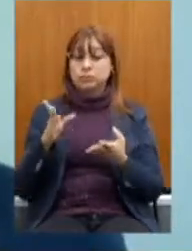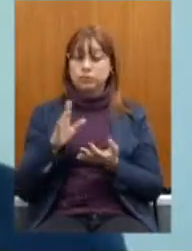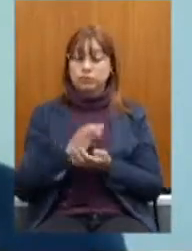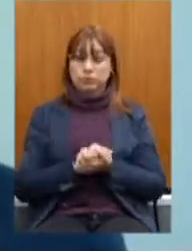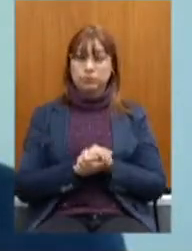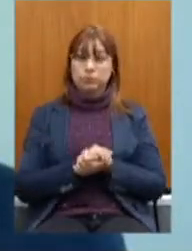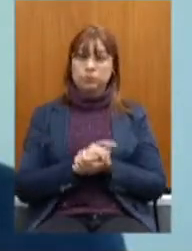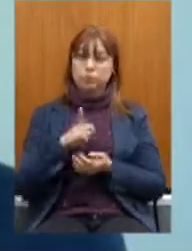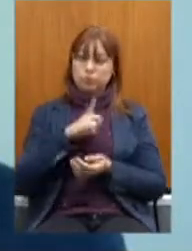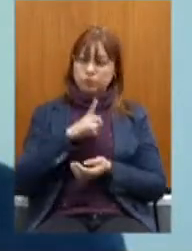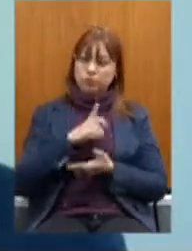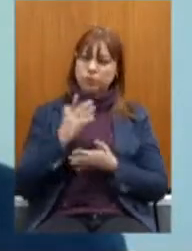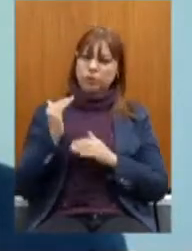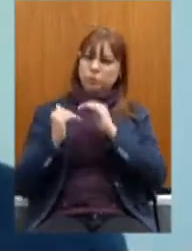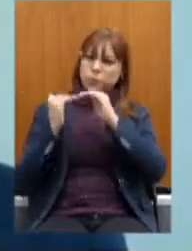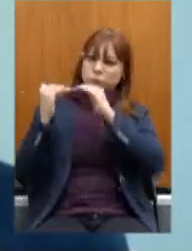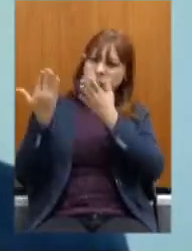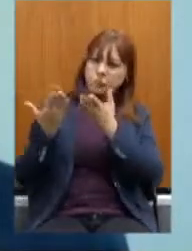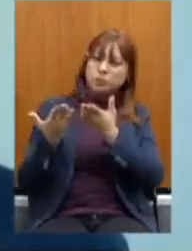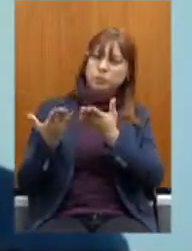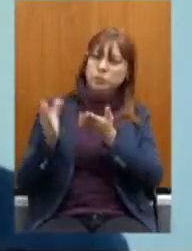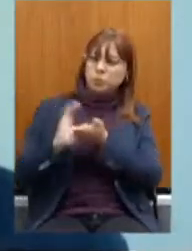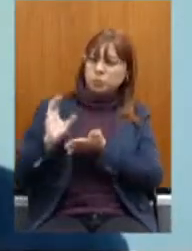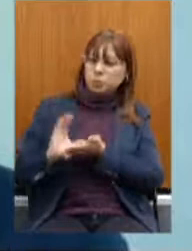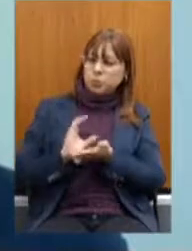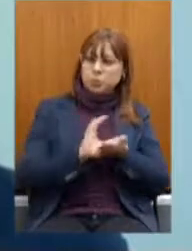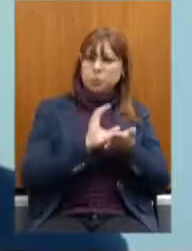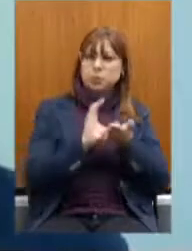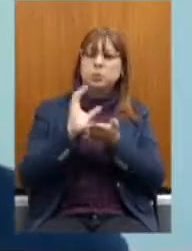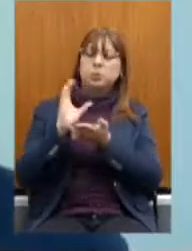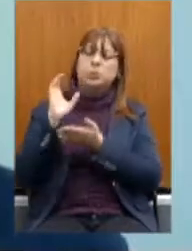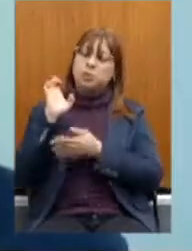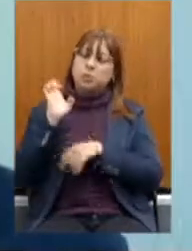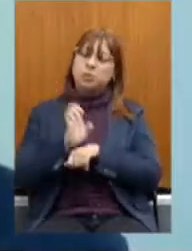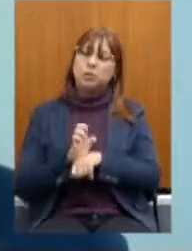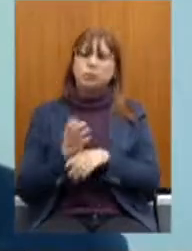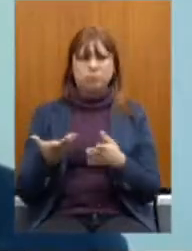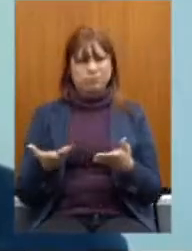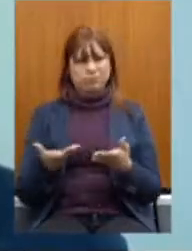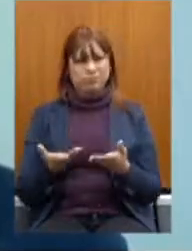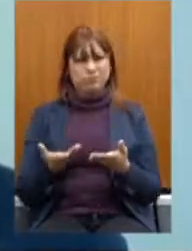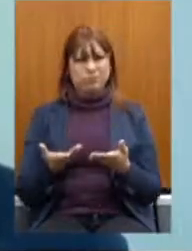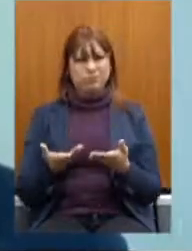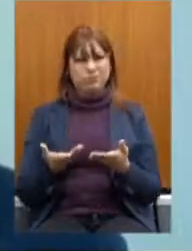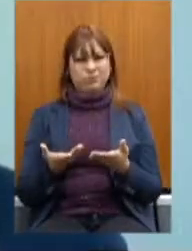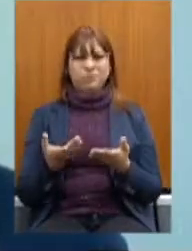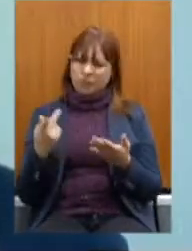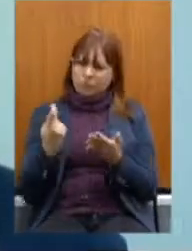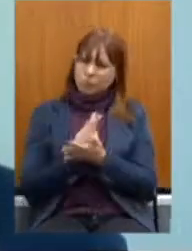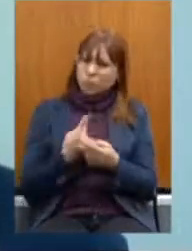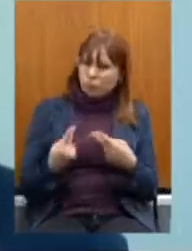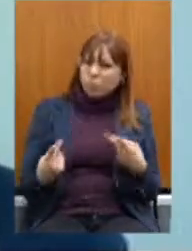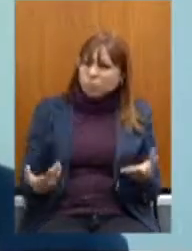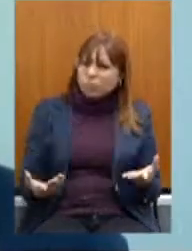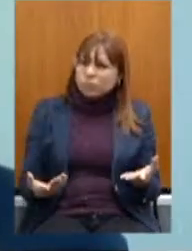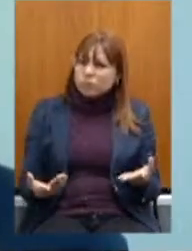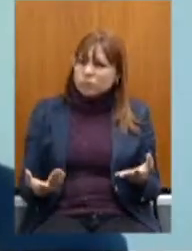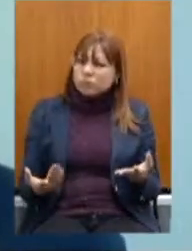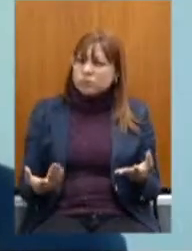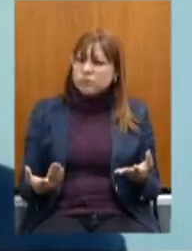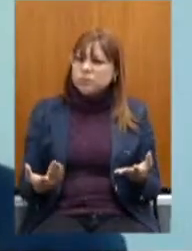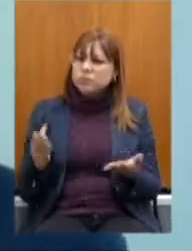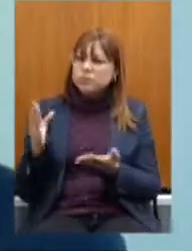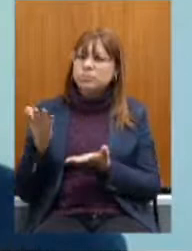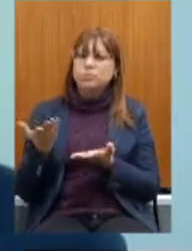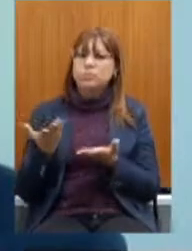Nas arrecadações Se tem crescido Nas arrecadações Alguma coisa Está acontecendo Vai muito